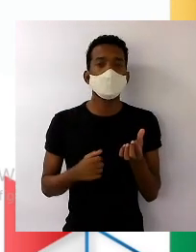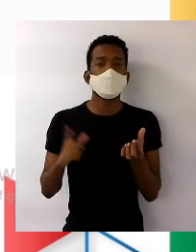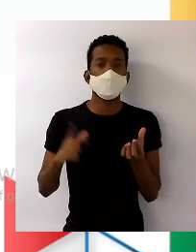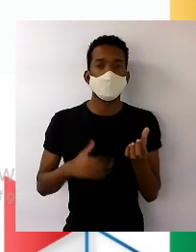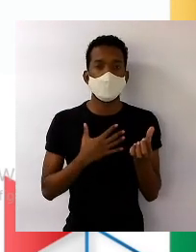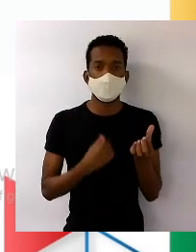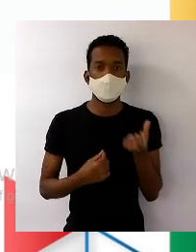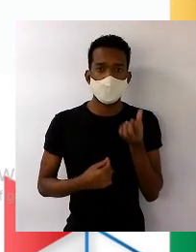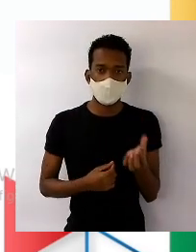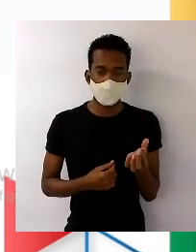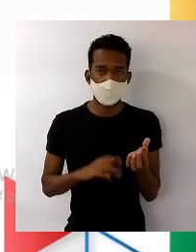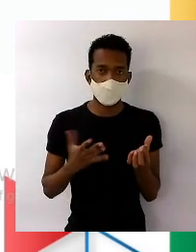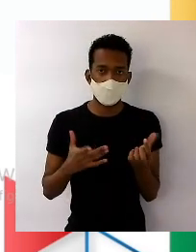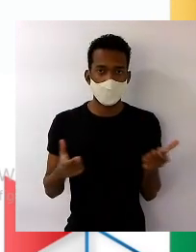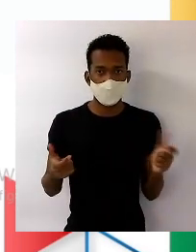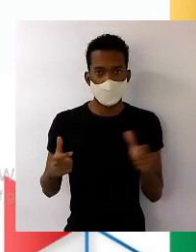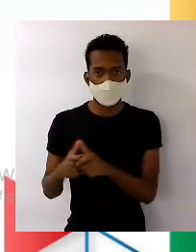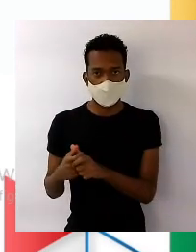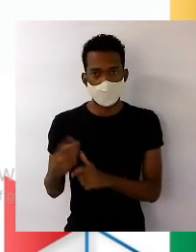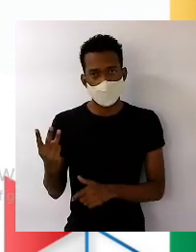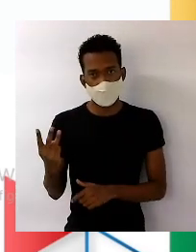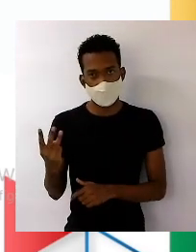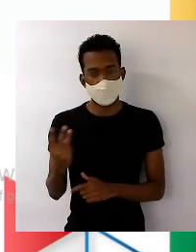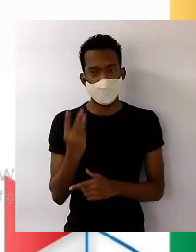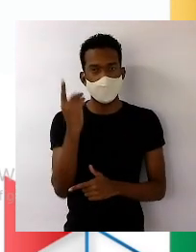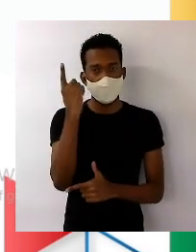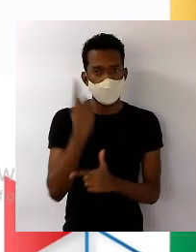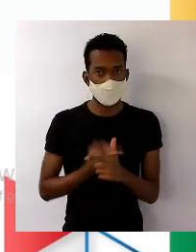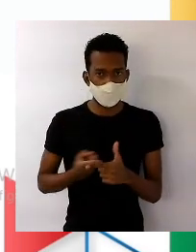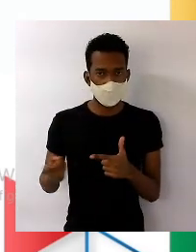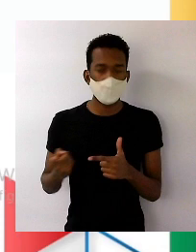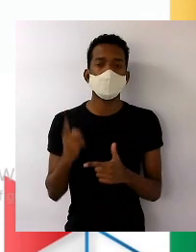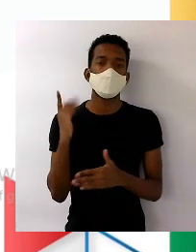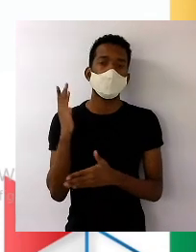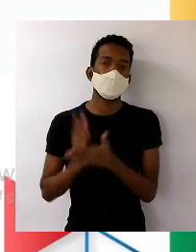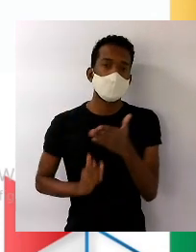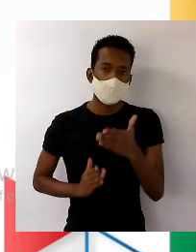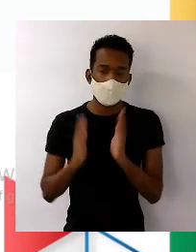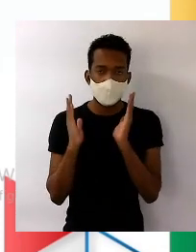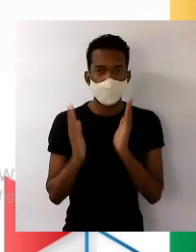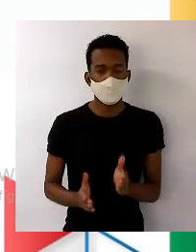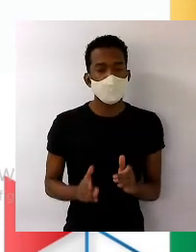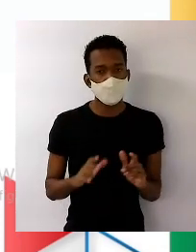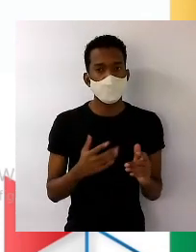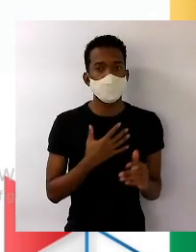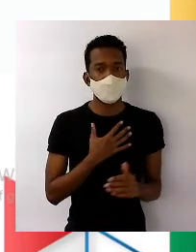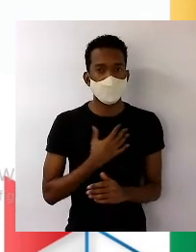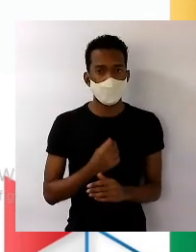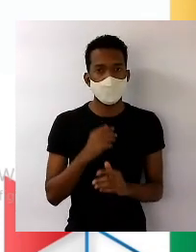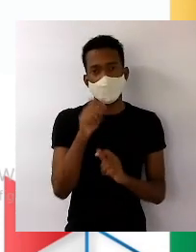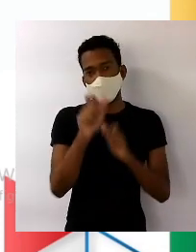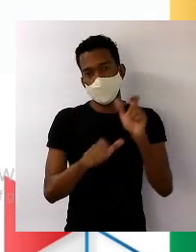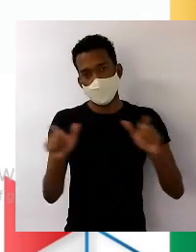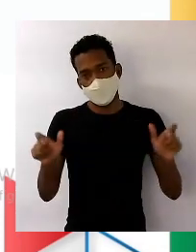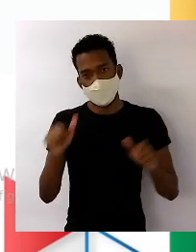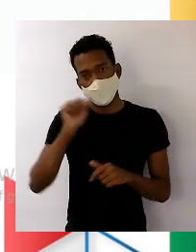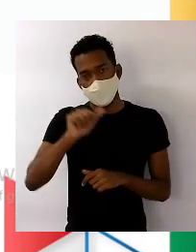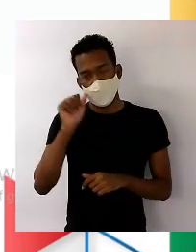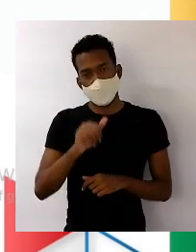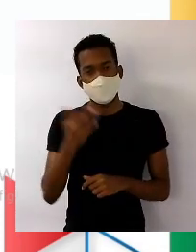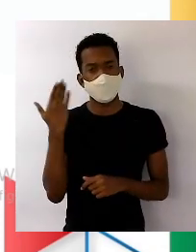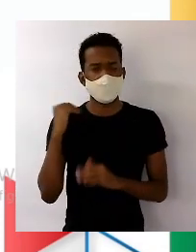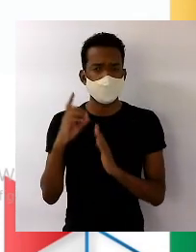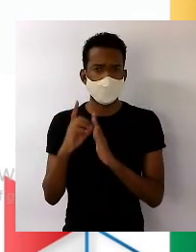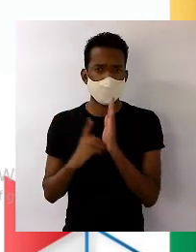6 filhos. E agora seremos 3, a metade, diminuiu a metade da quantidade de filhos por mulher. Na década de 60,